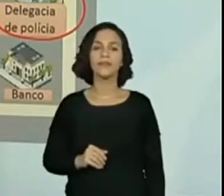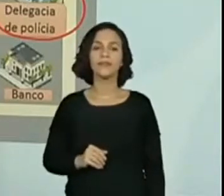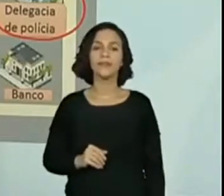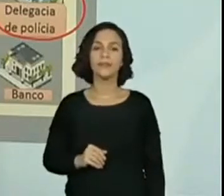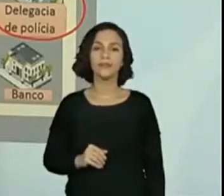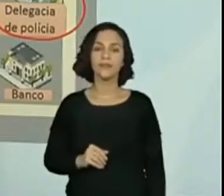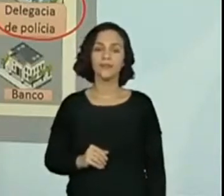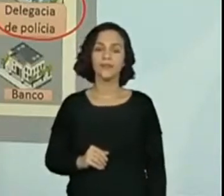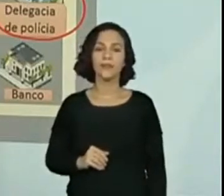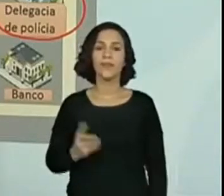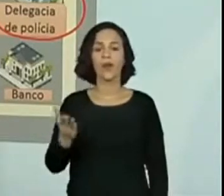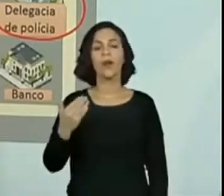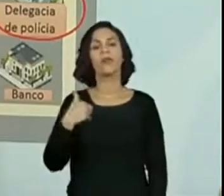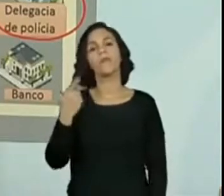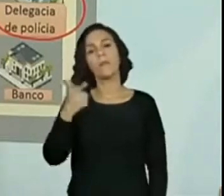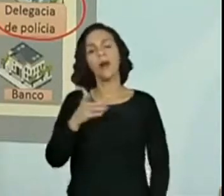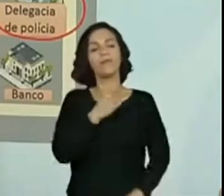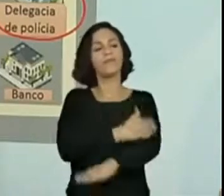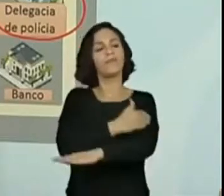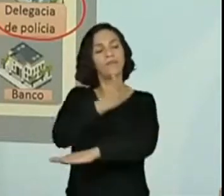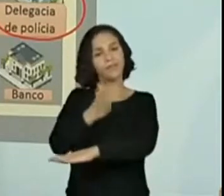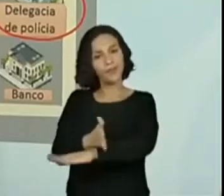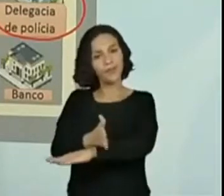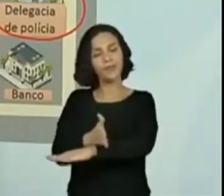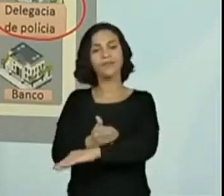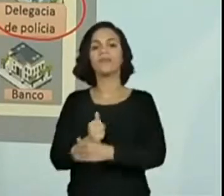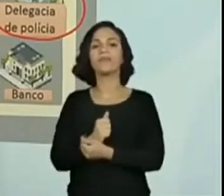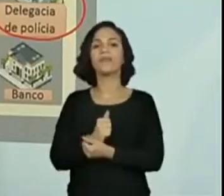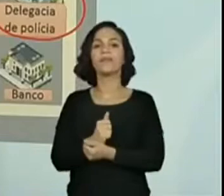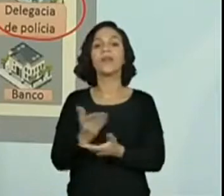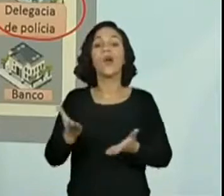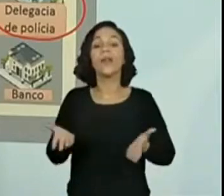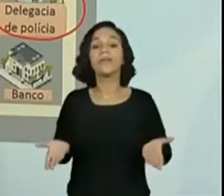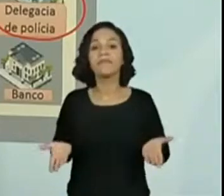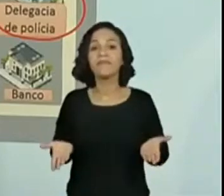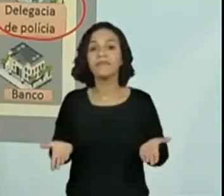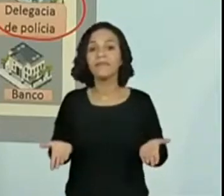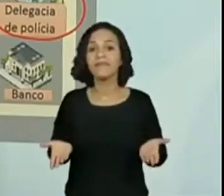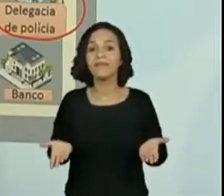Vou andar um quarteirão. O mais? E agora? E agora?